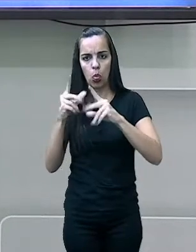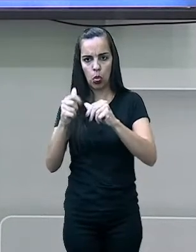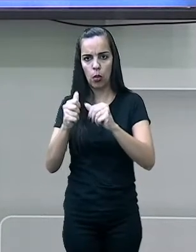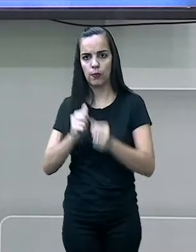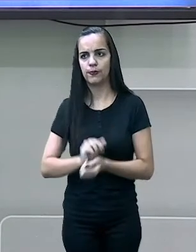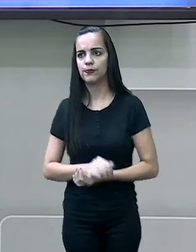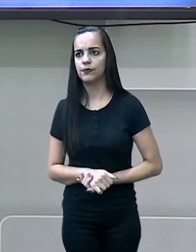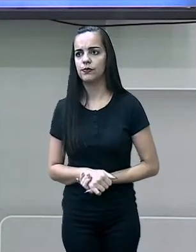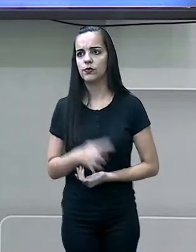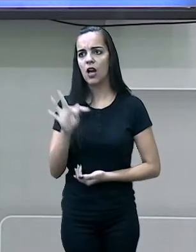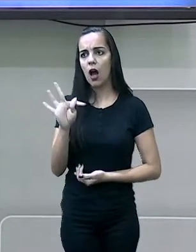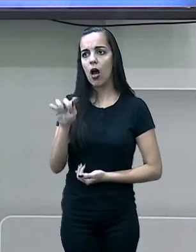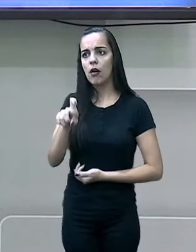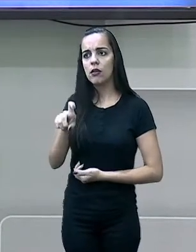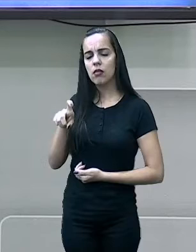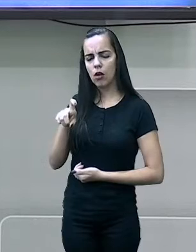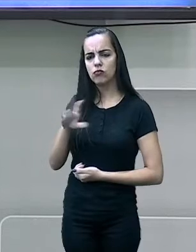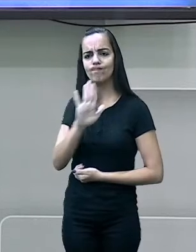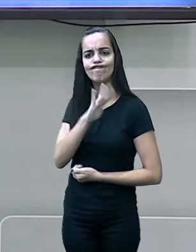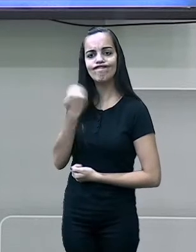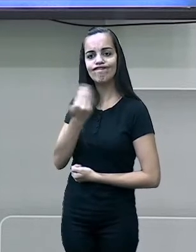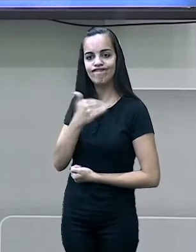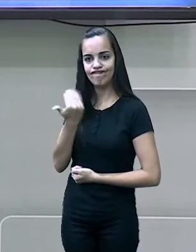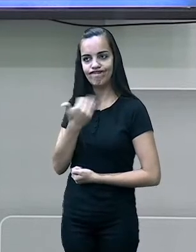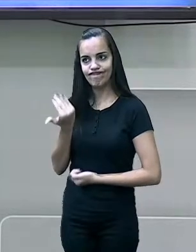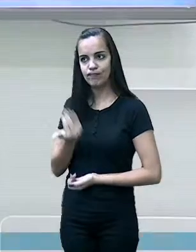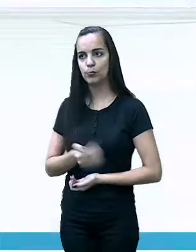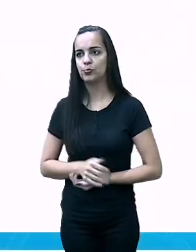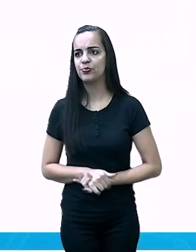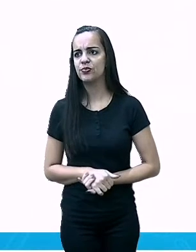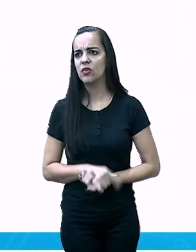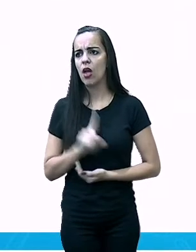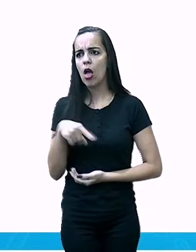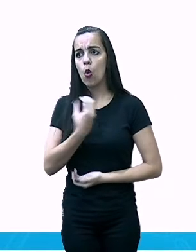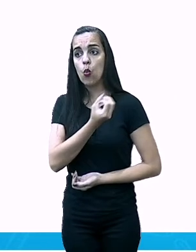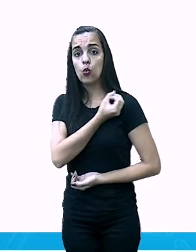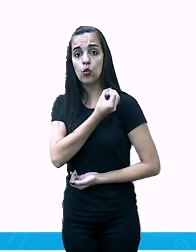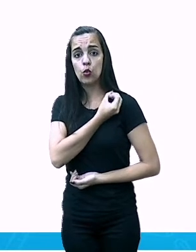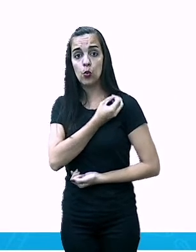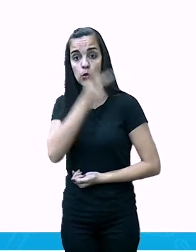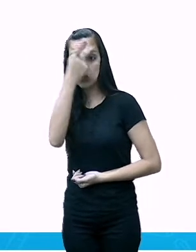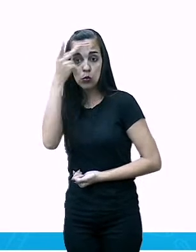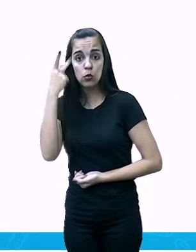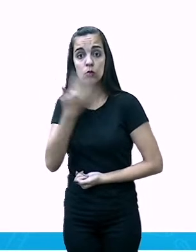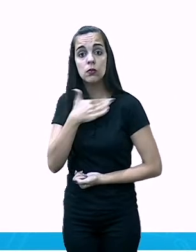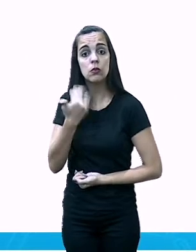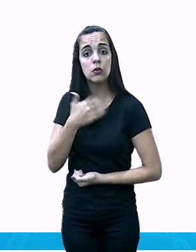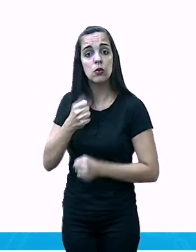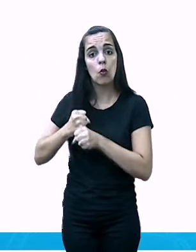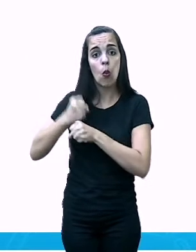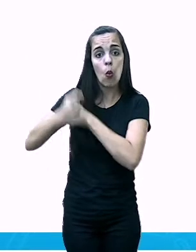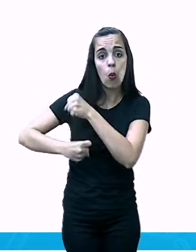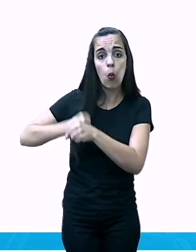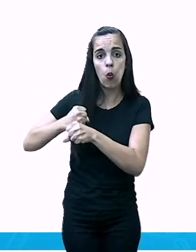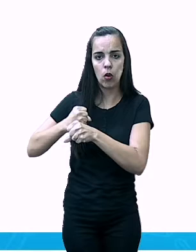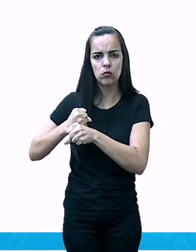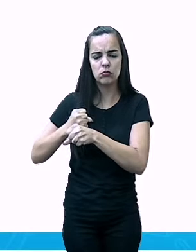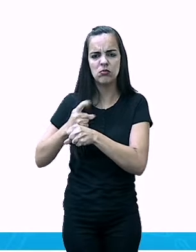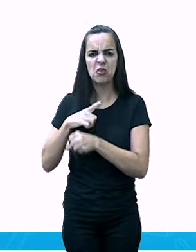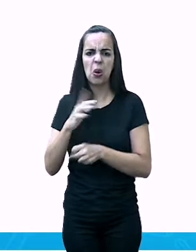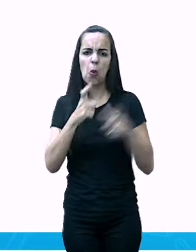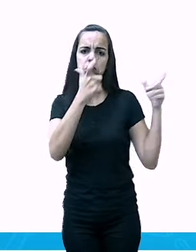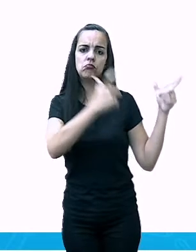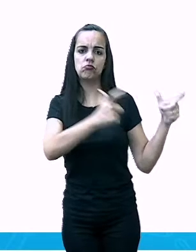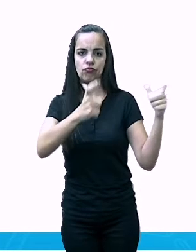Taxa de mortalidade é o número de óbitos anuais de uma determinada